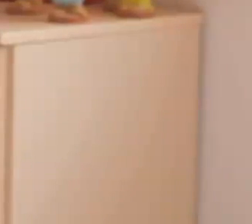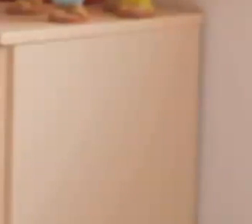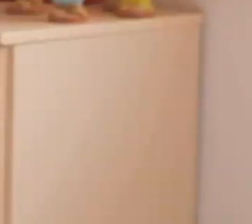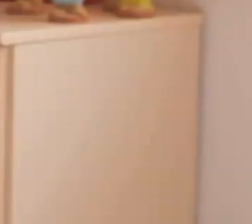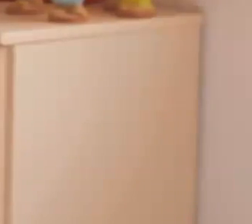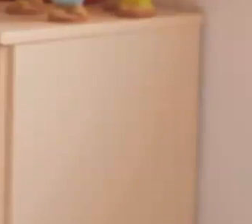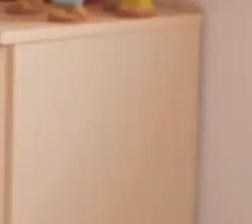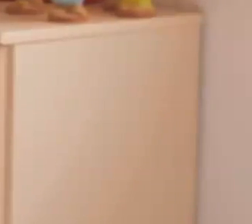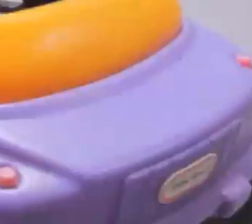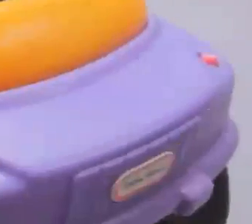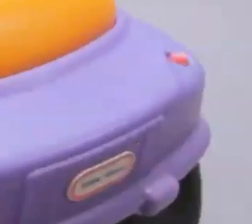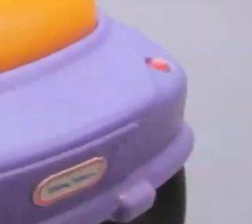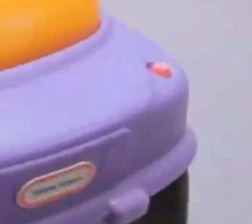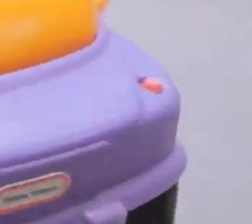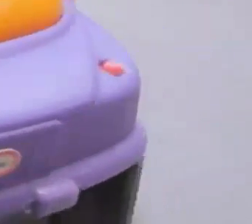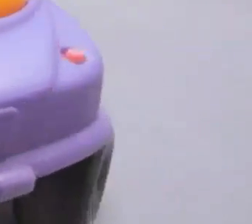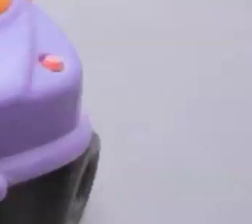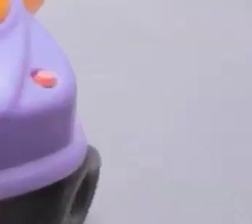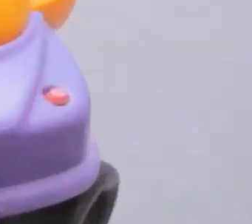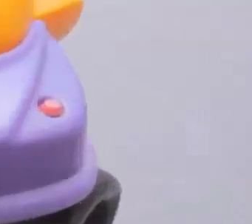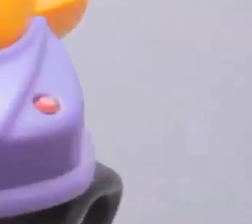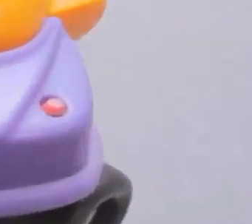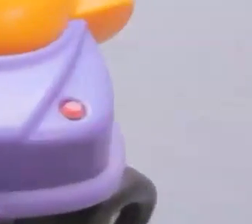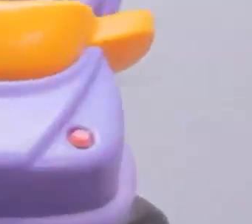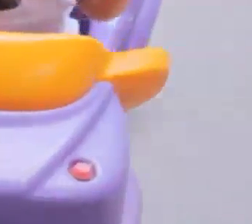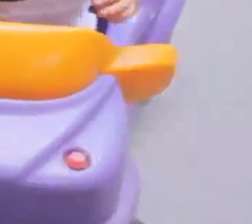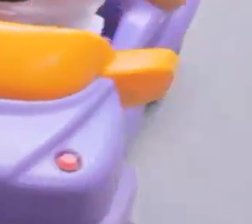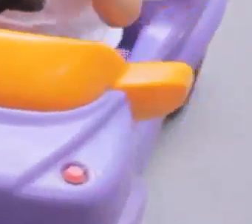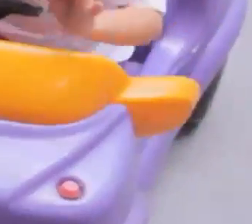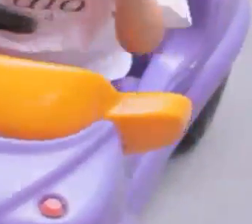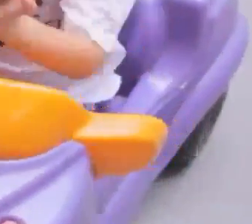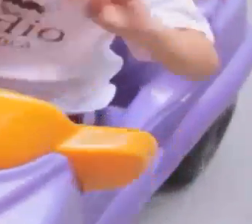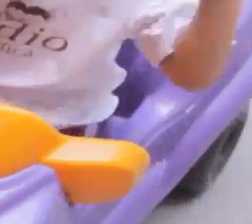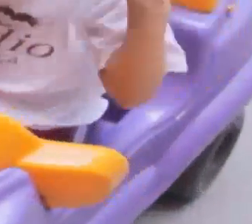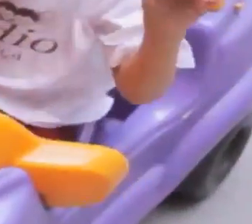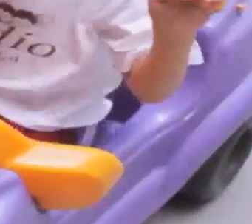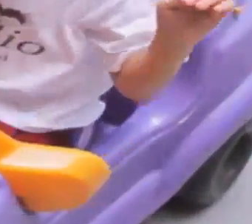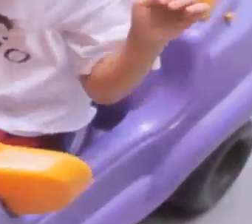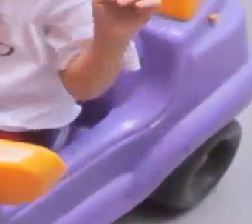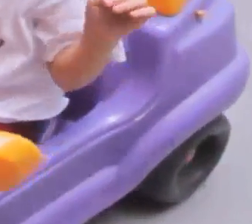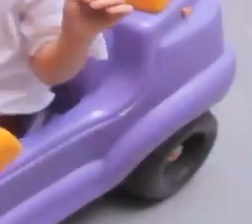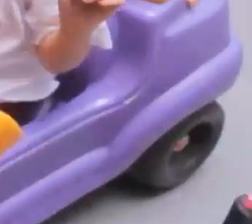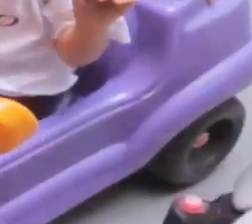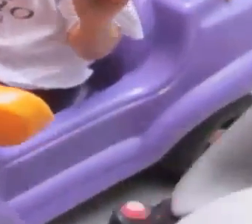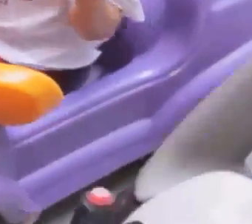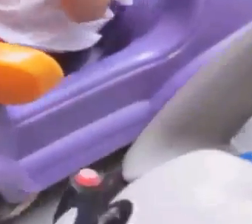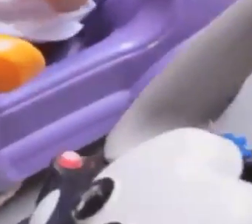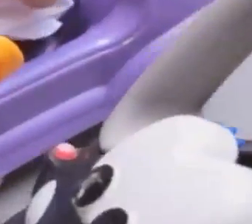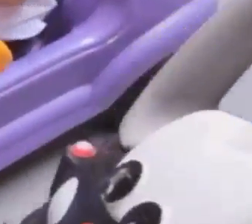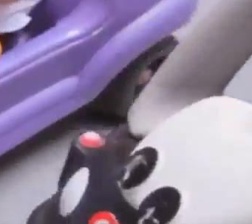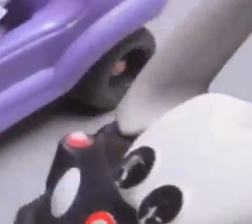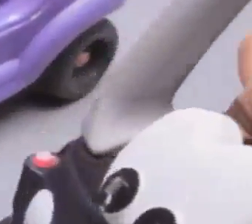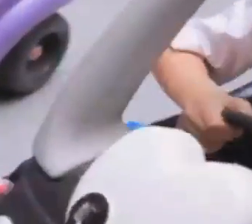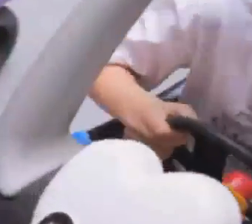até mais de uma criança. Crianças com e sem deficiência dirigem carrinhos de plástico.